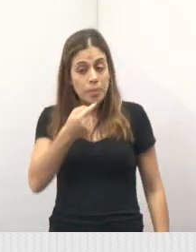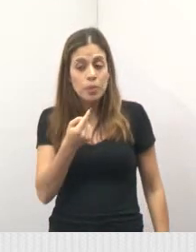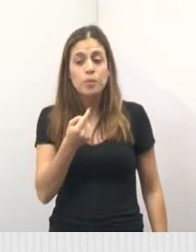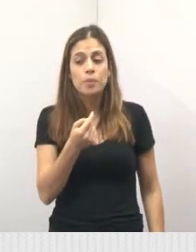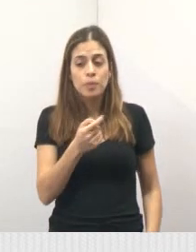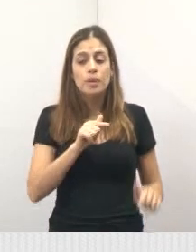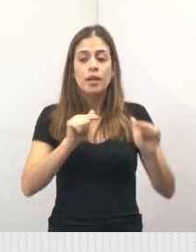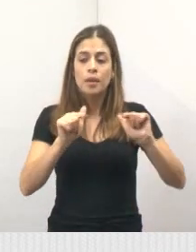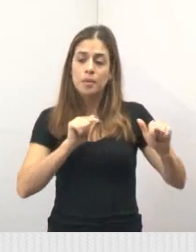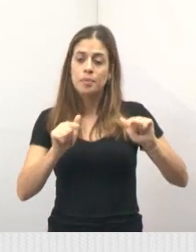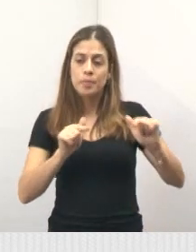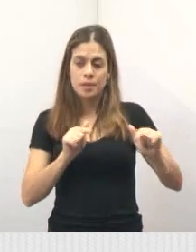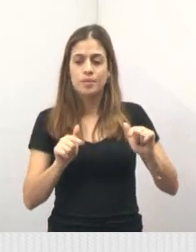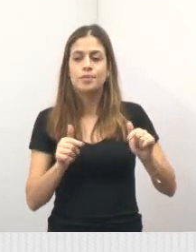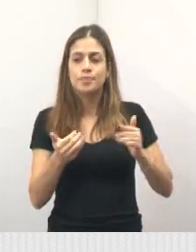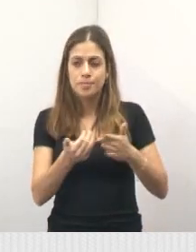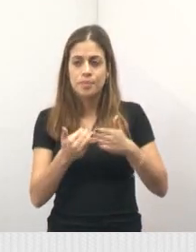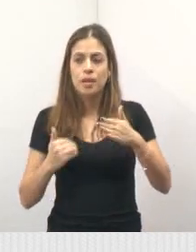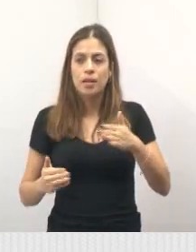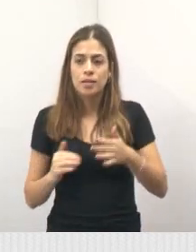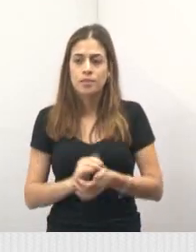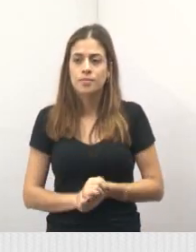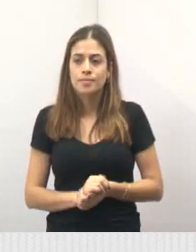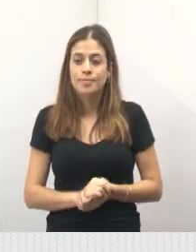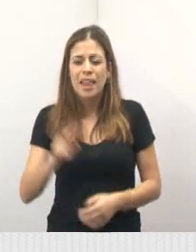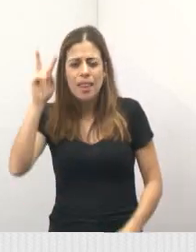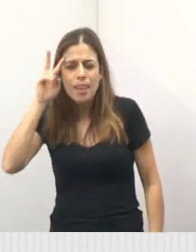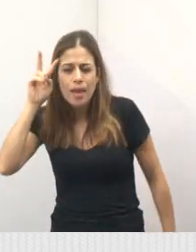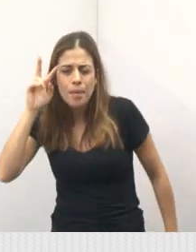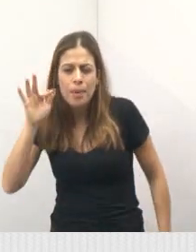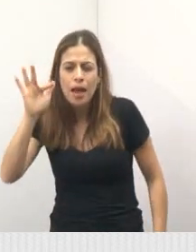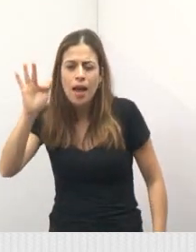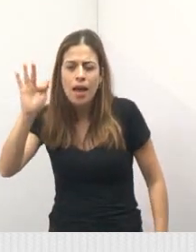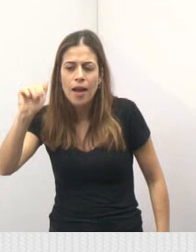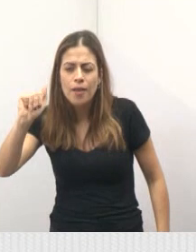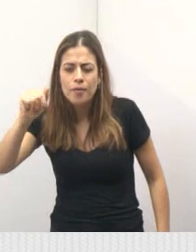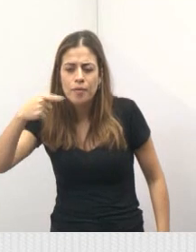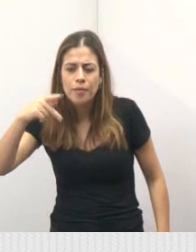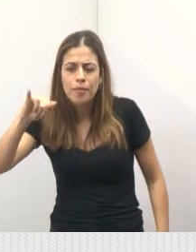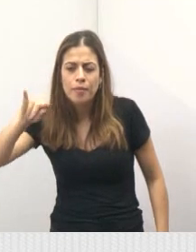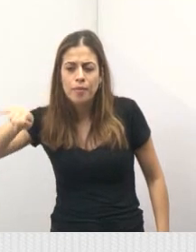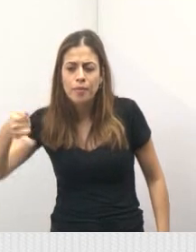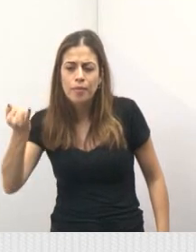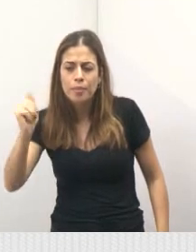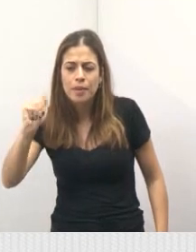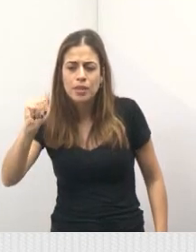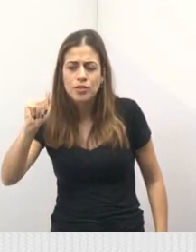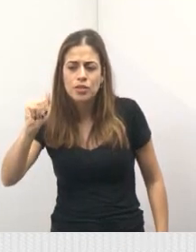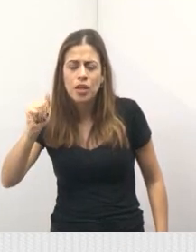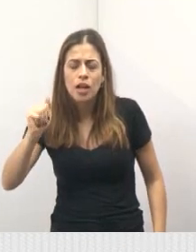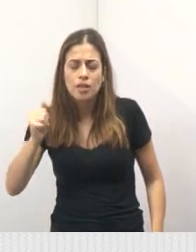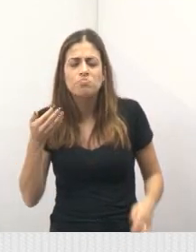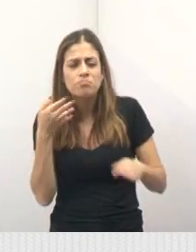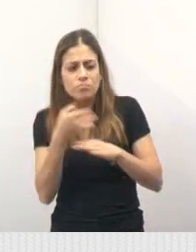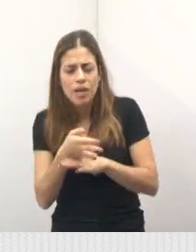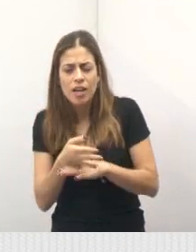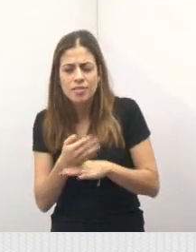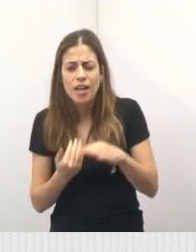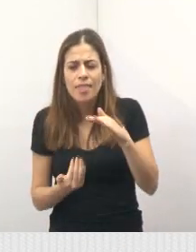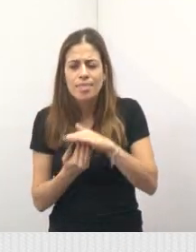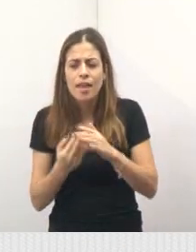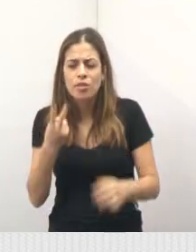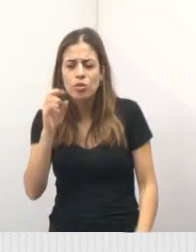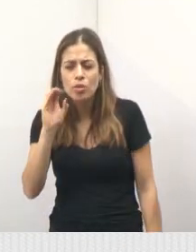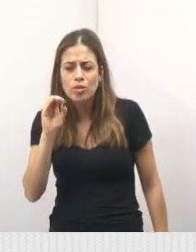na cidade de Jacareí. Quem lembra da Fapija, todos aqueles que frequentaram nos anos 80, nos anos 90, até o início dos anos 2000,